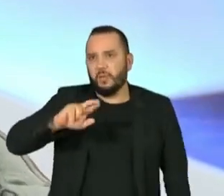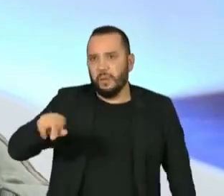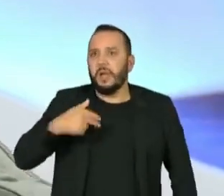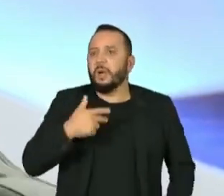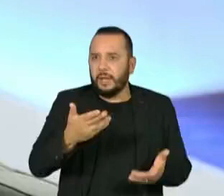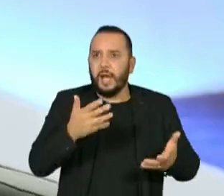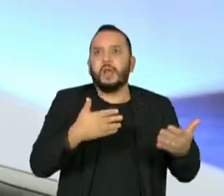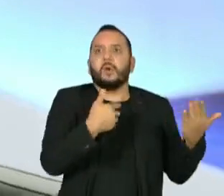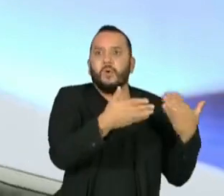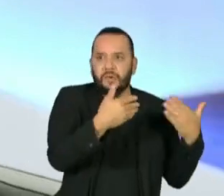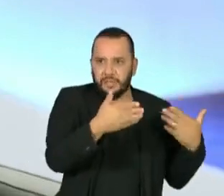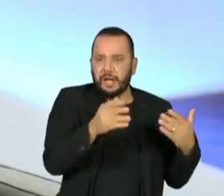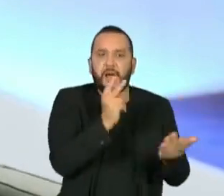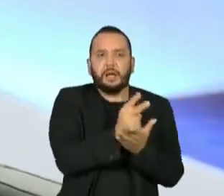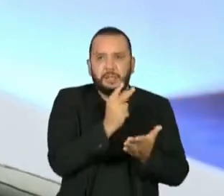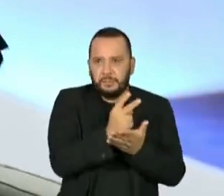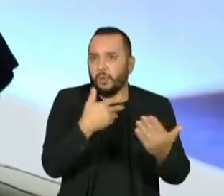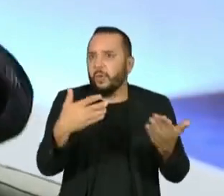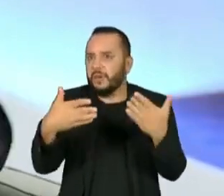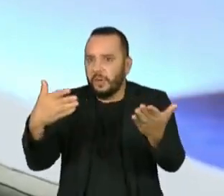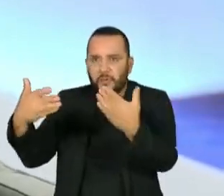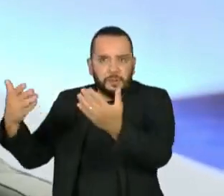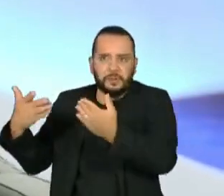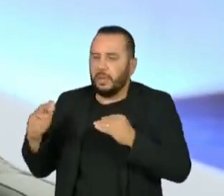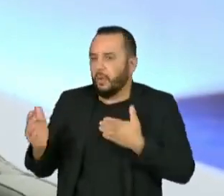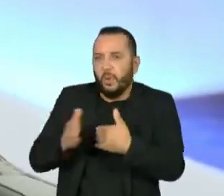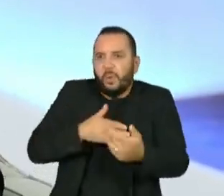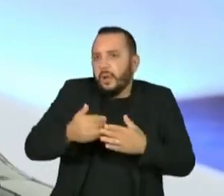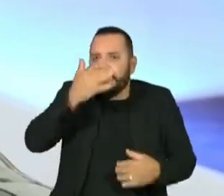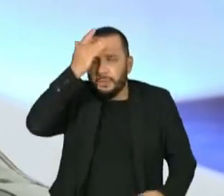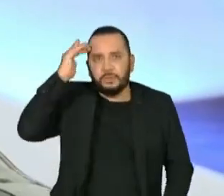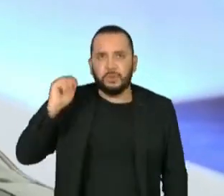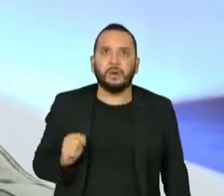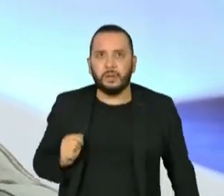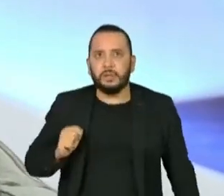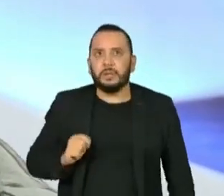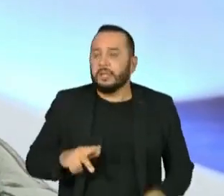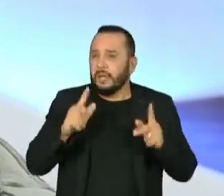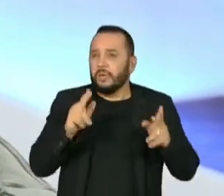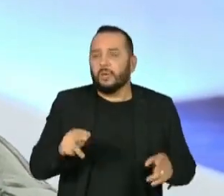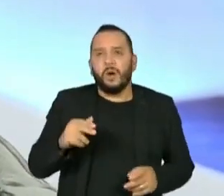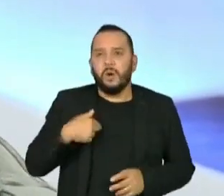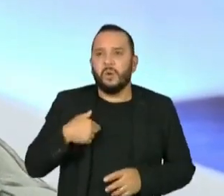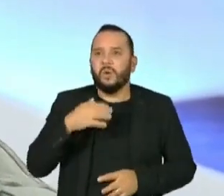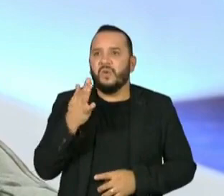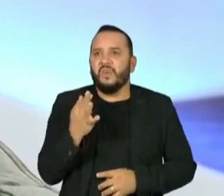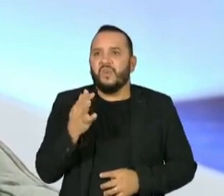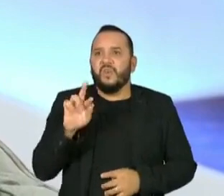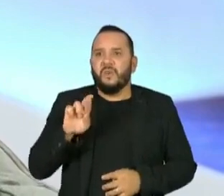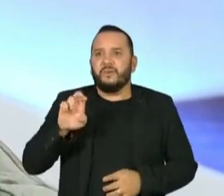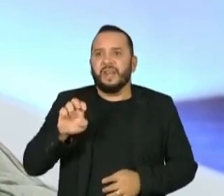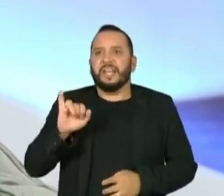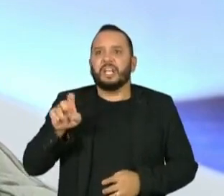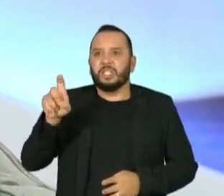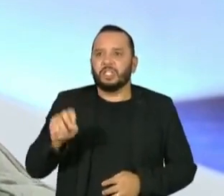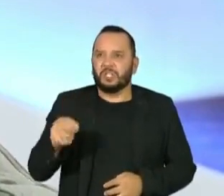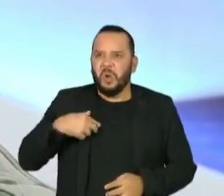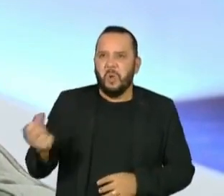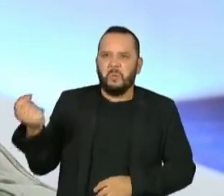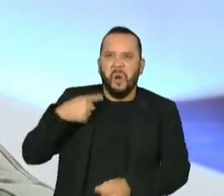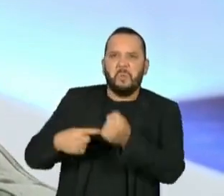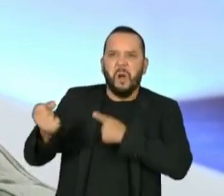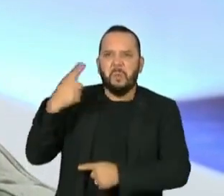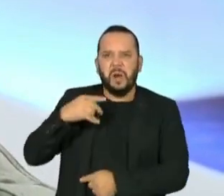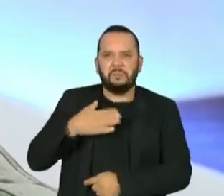um diálogo diferente daquele que, por exemplo, o Freixo em diversos momentos fez em relação a mim. Que era de ataque, de agressividade.